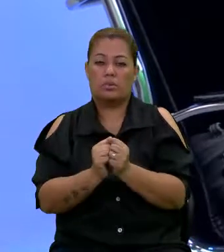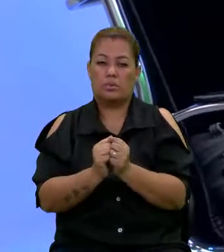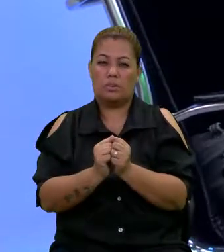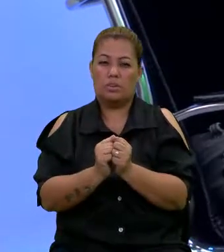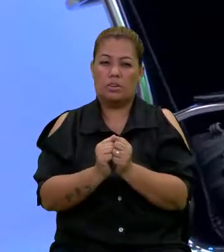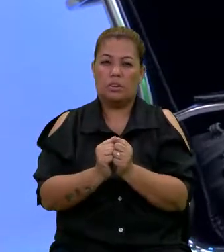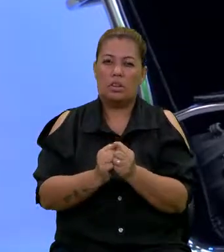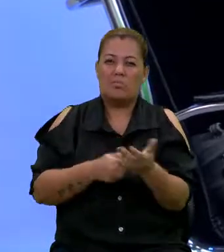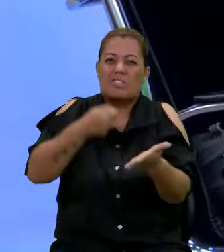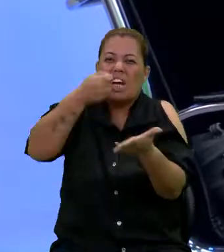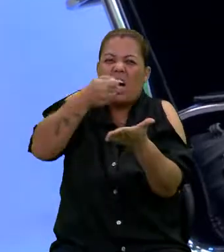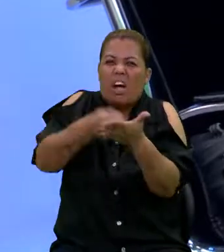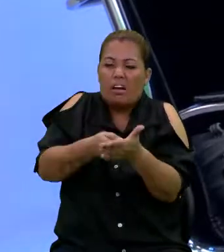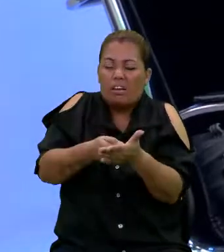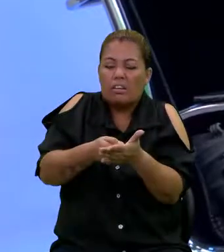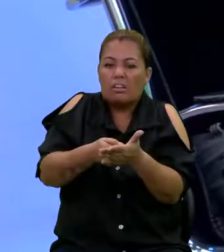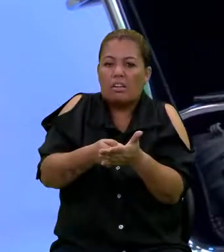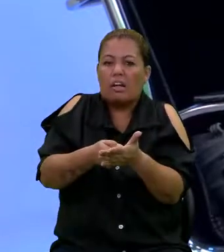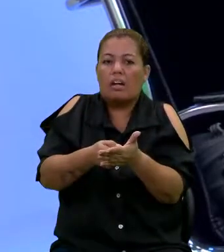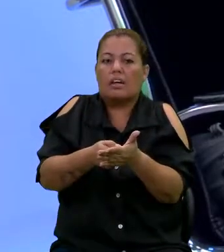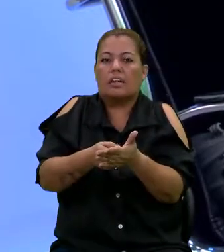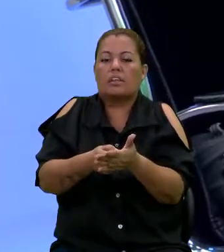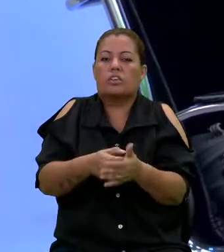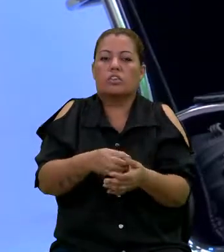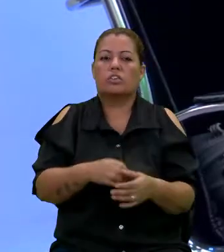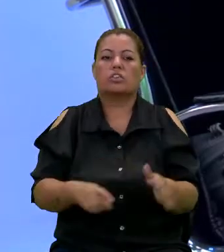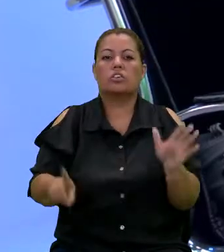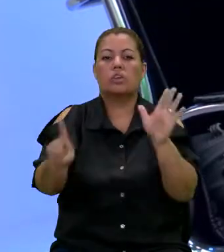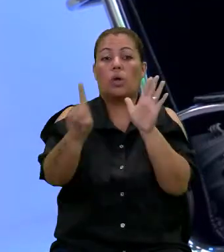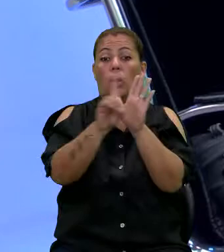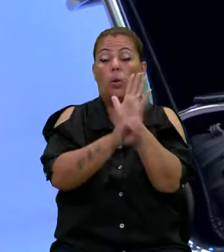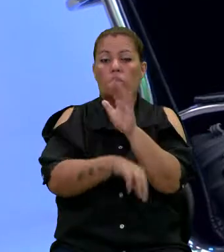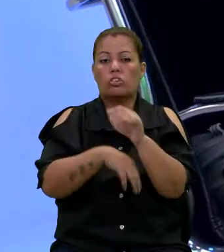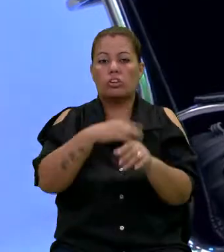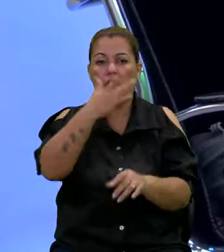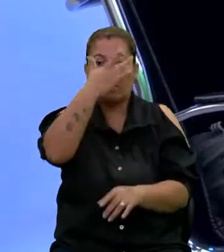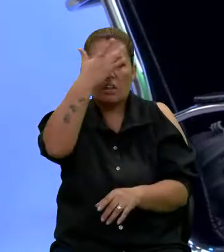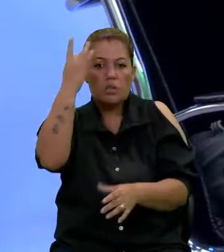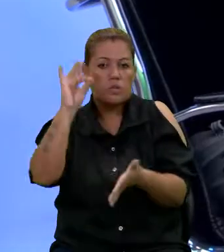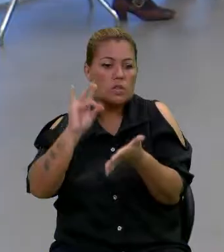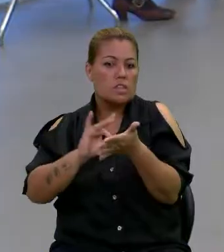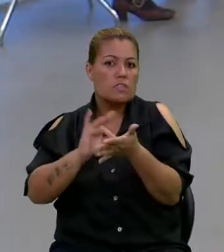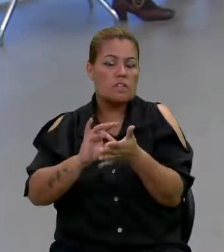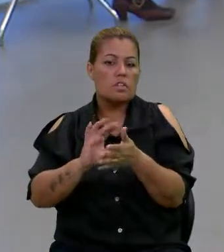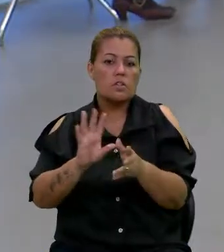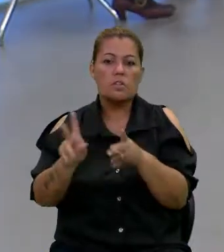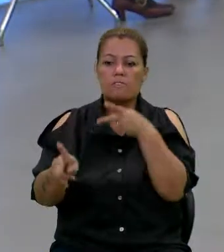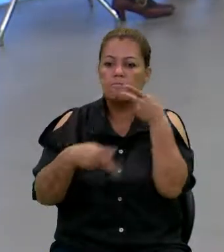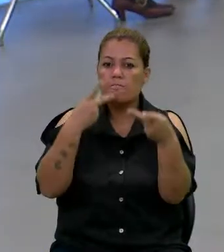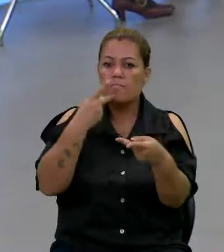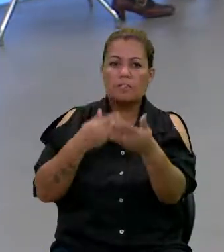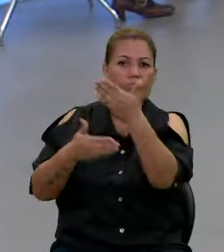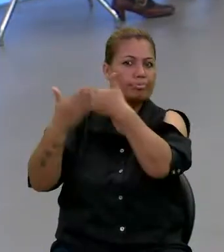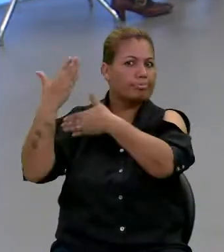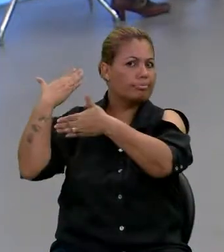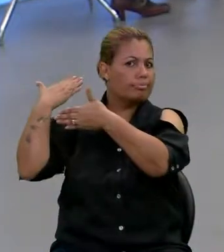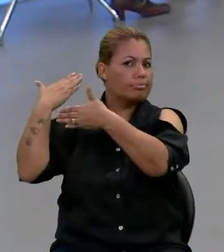para garantir a eficácia e a realidade de tudo o que se falava anteriormente.